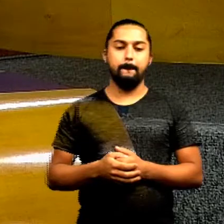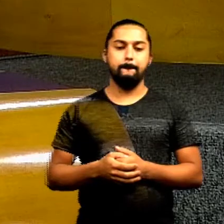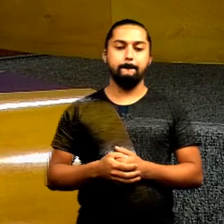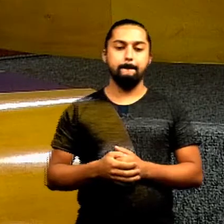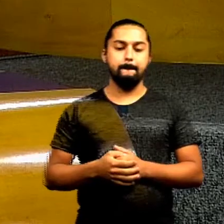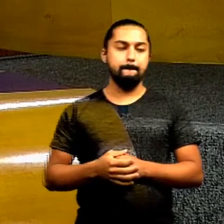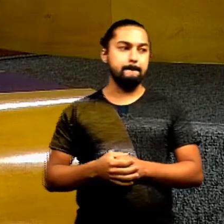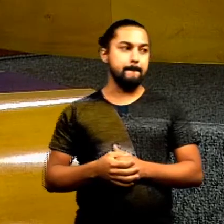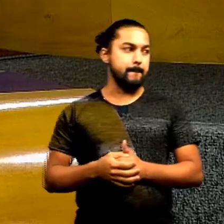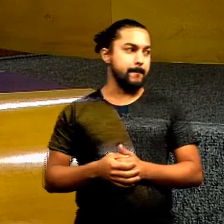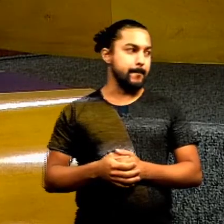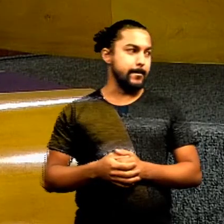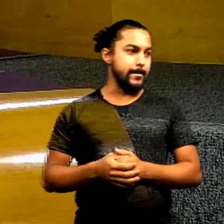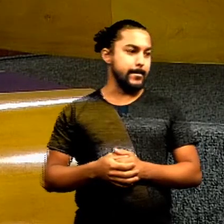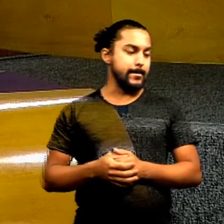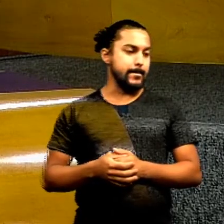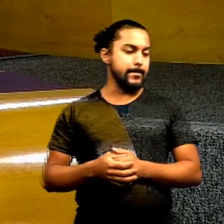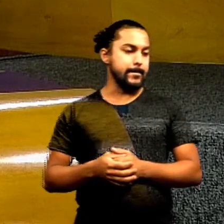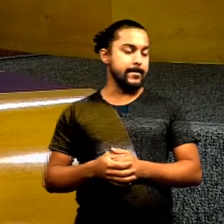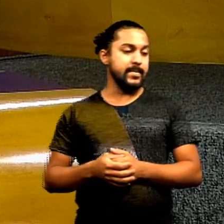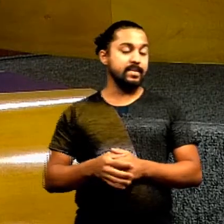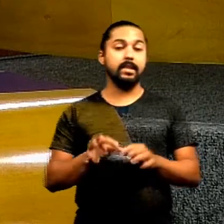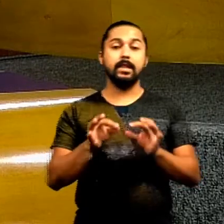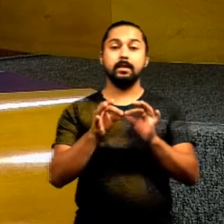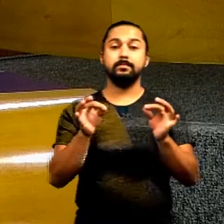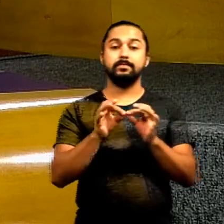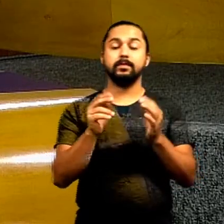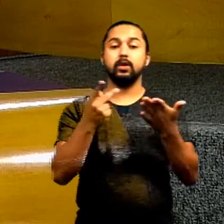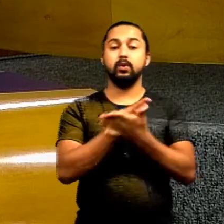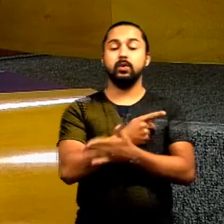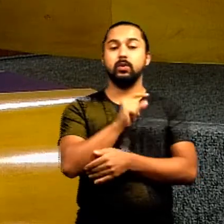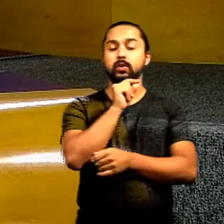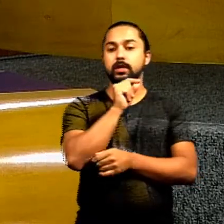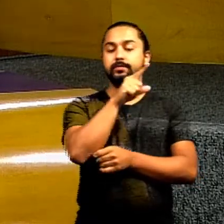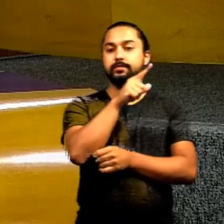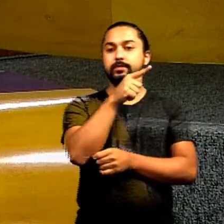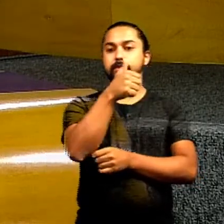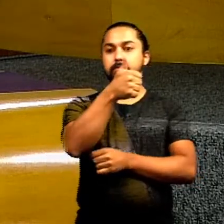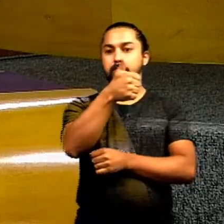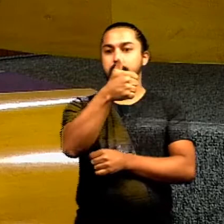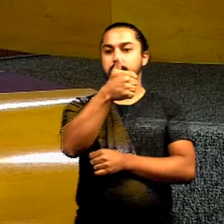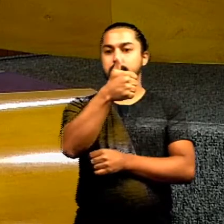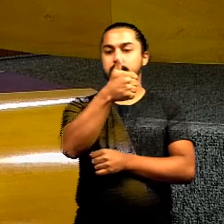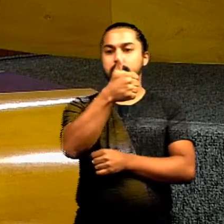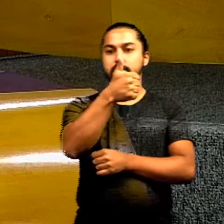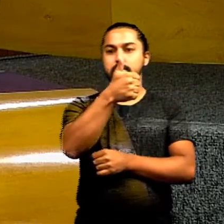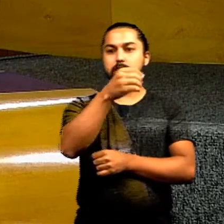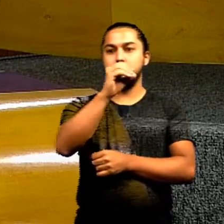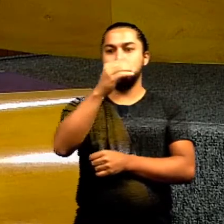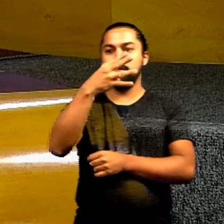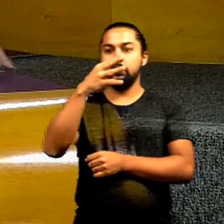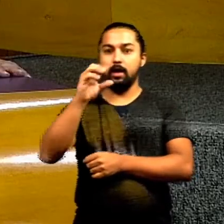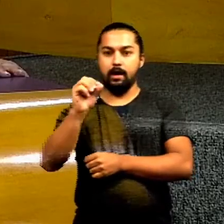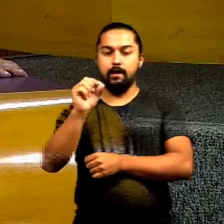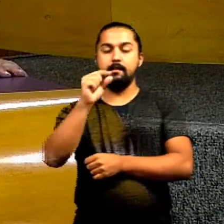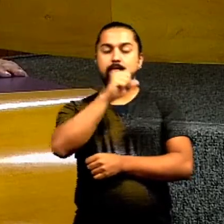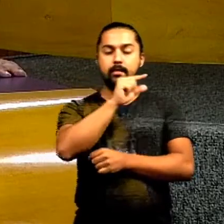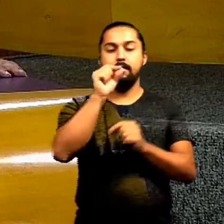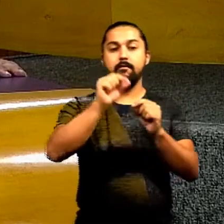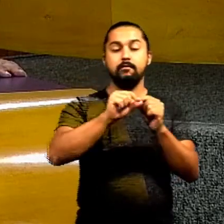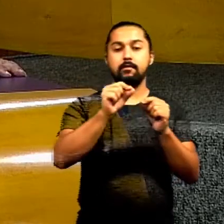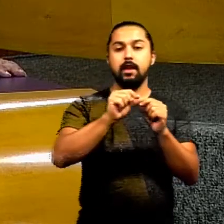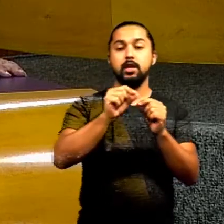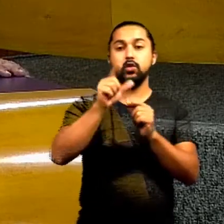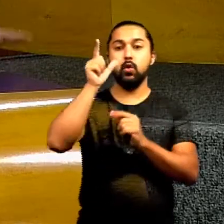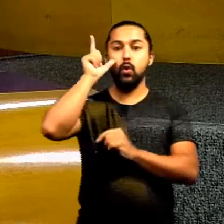Uma vielinha. Simplesmente fizeram a rua 1040 e tiraram as máquinas de